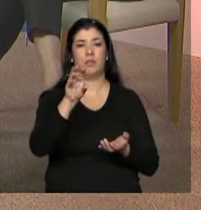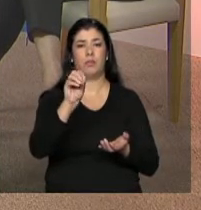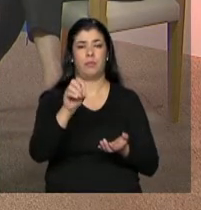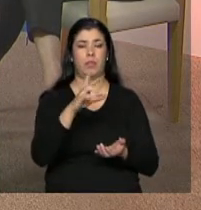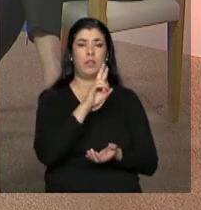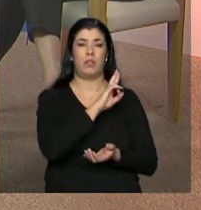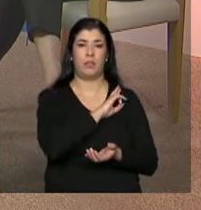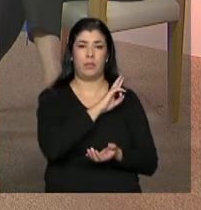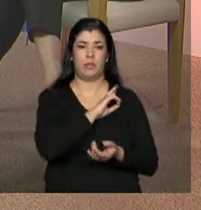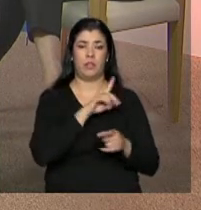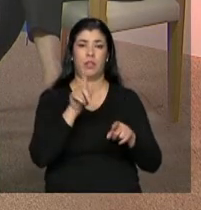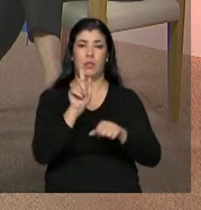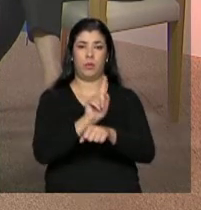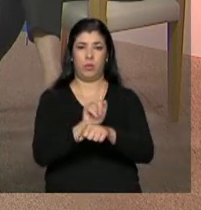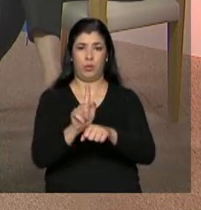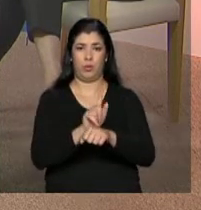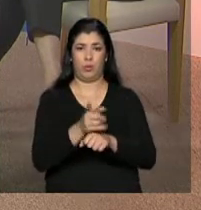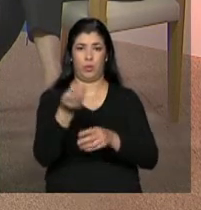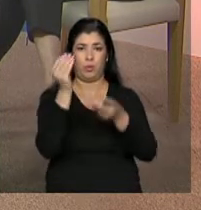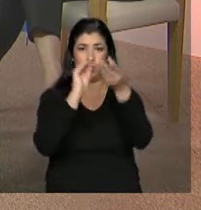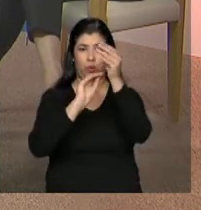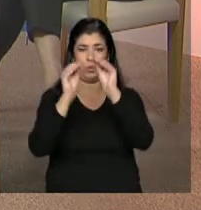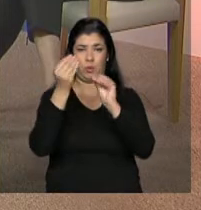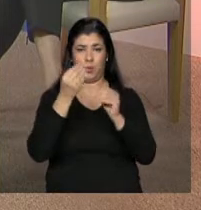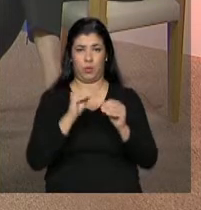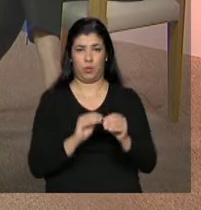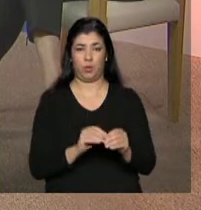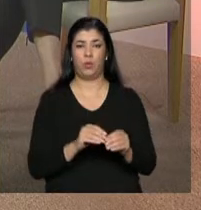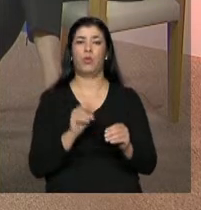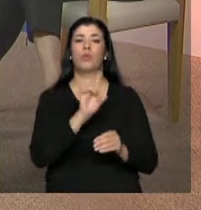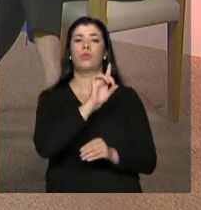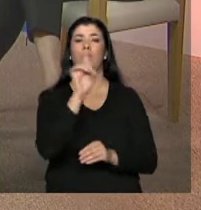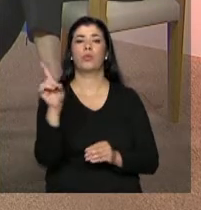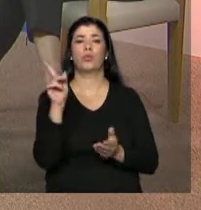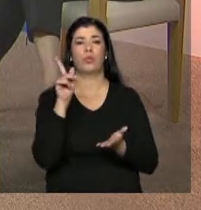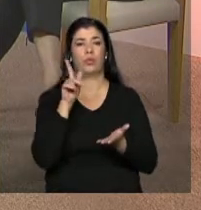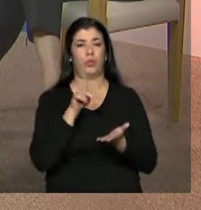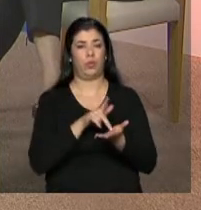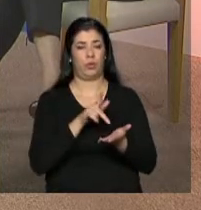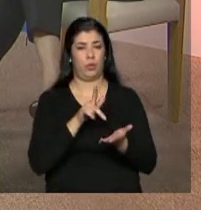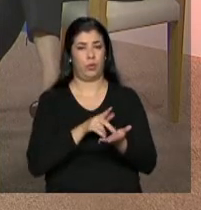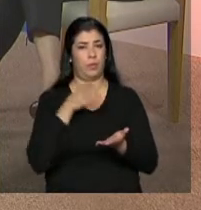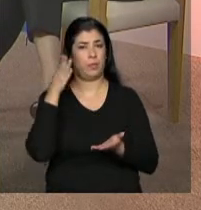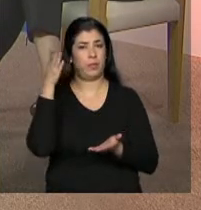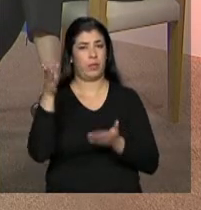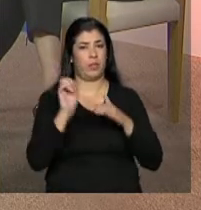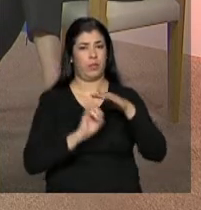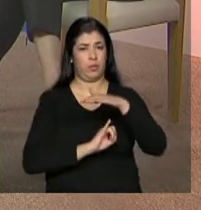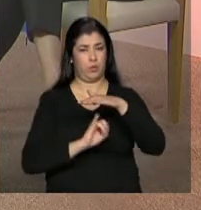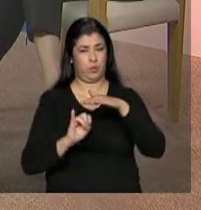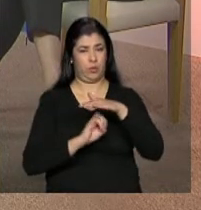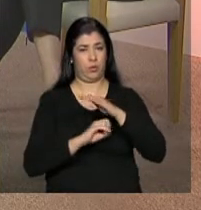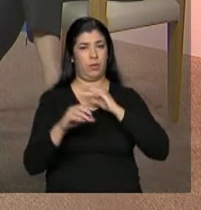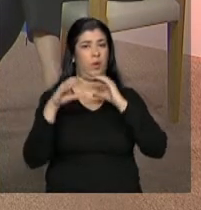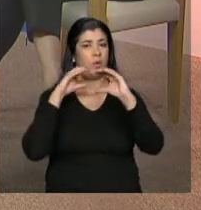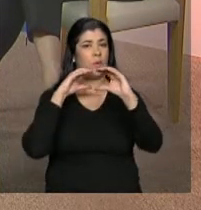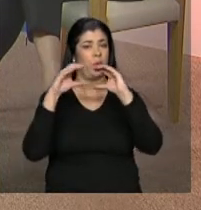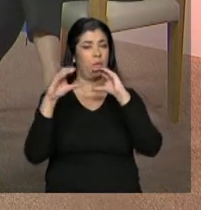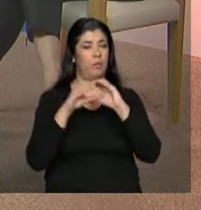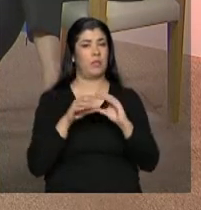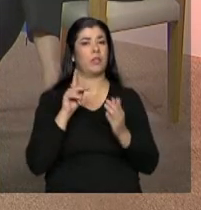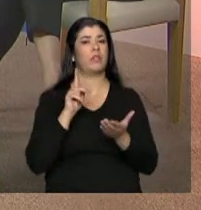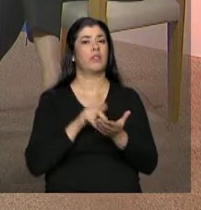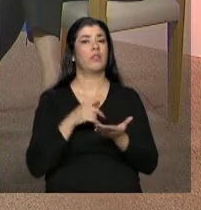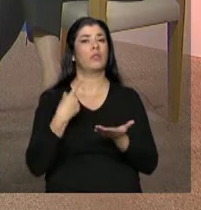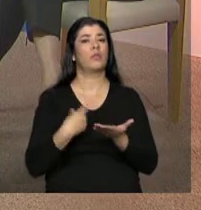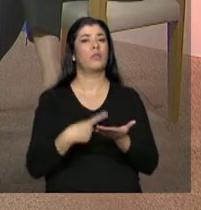gestor fazer um agendamento real com a entidade. É uma comunicação que se faz com essa entidade para marcar